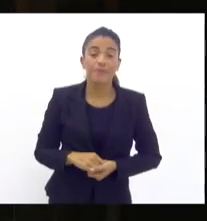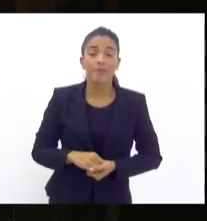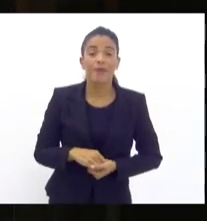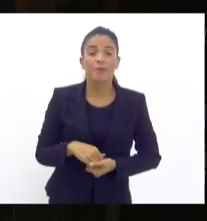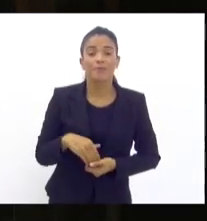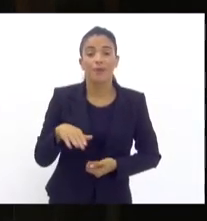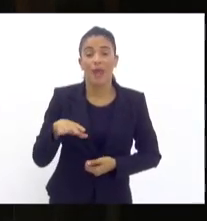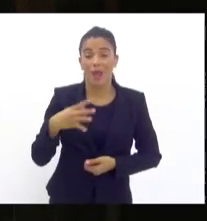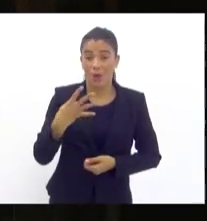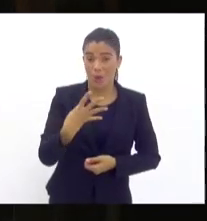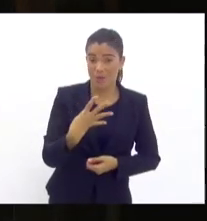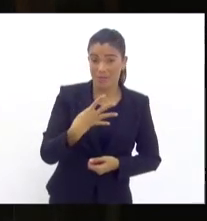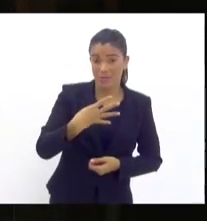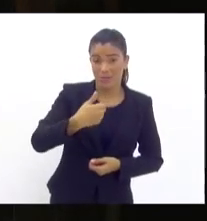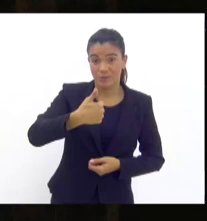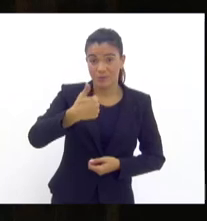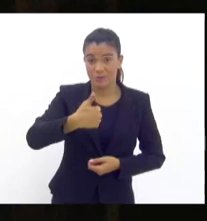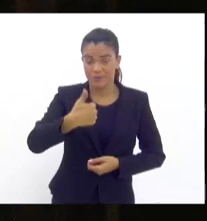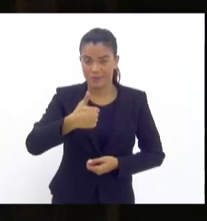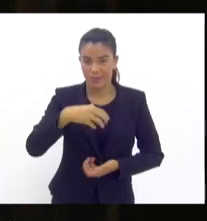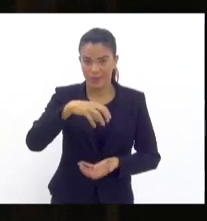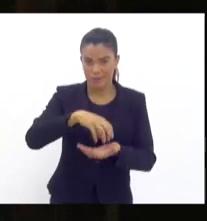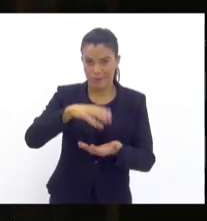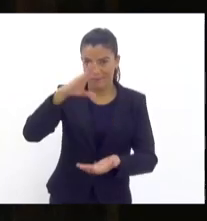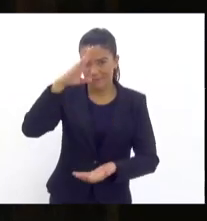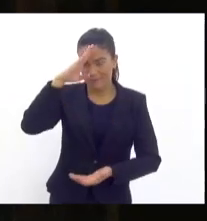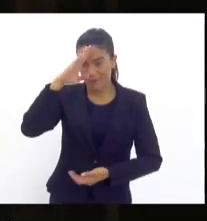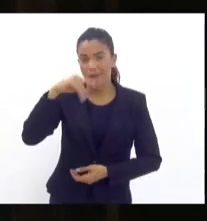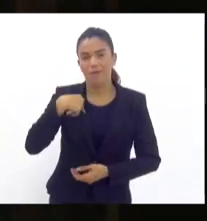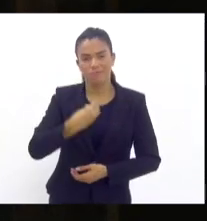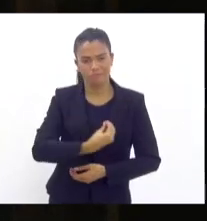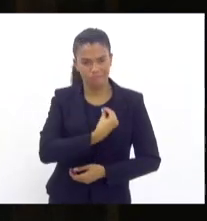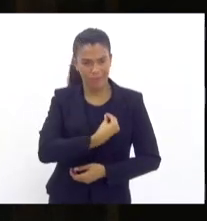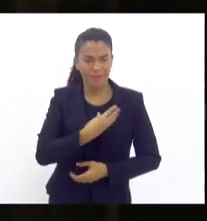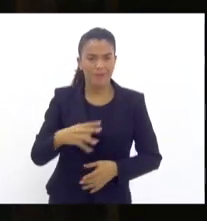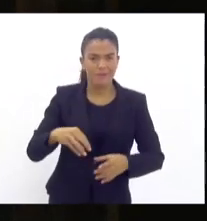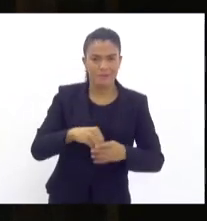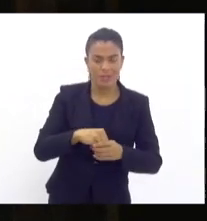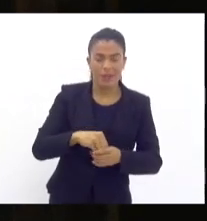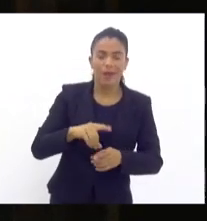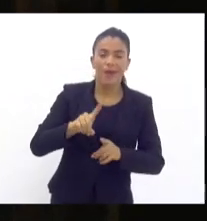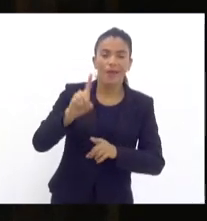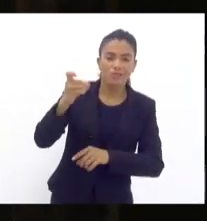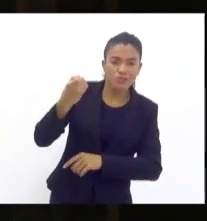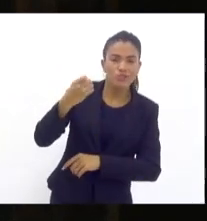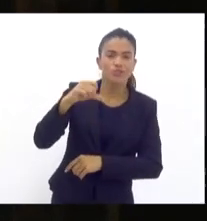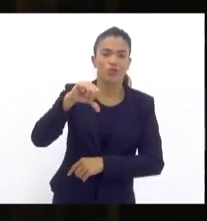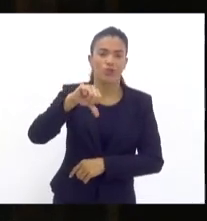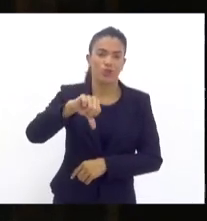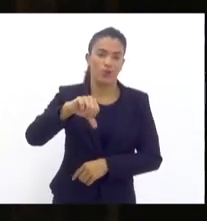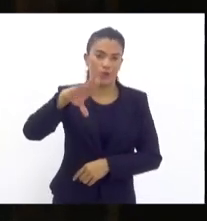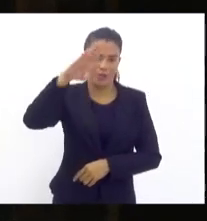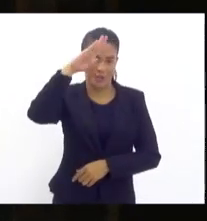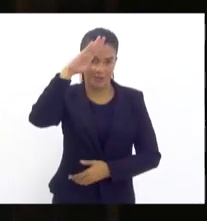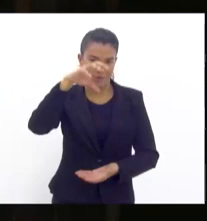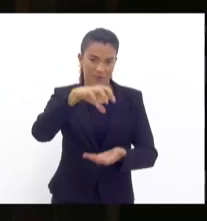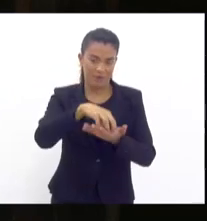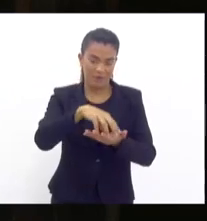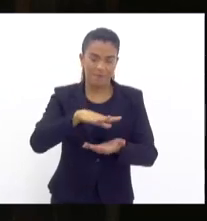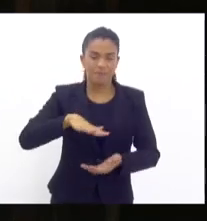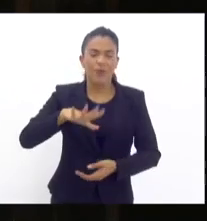área do 41º pertence à antiga área do 9º Batalhão. Conheço muito bem,